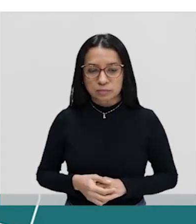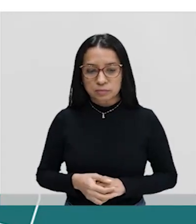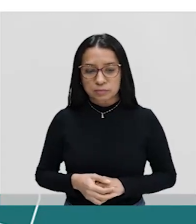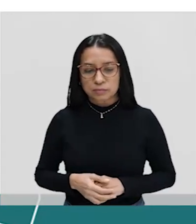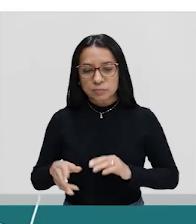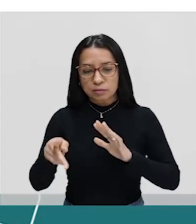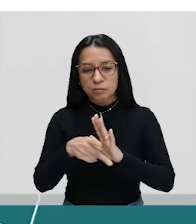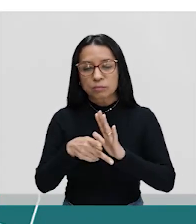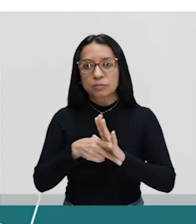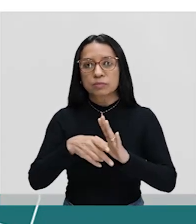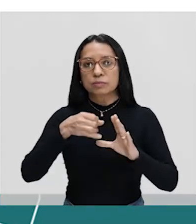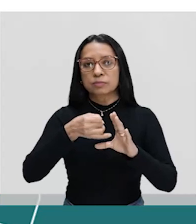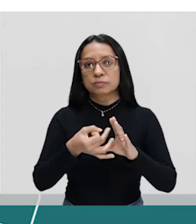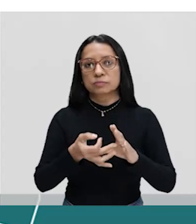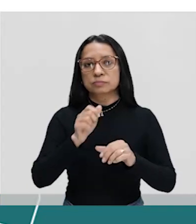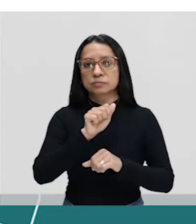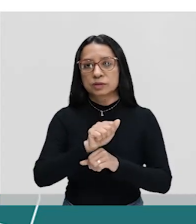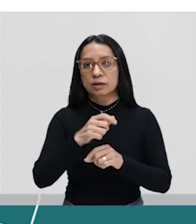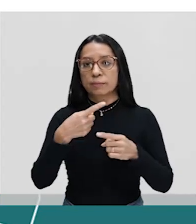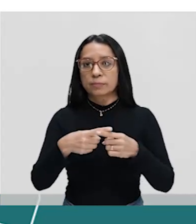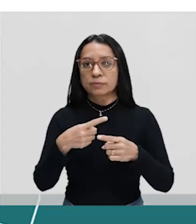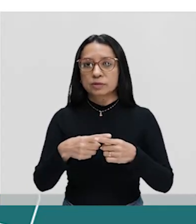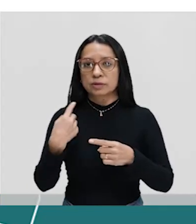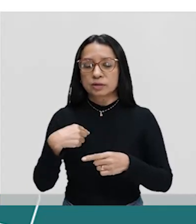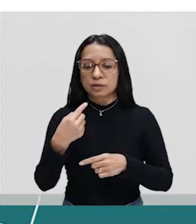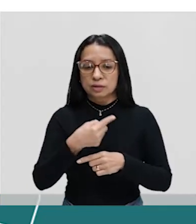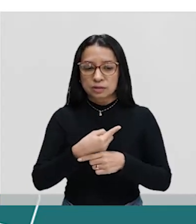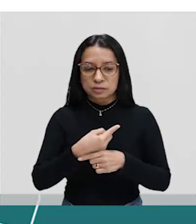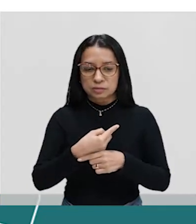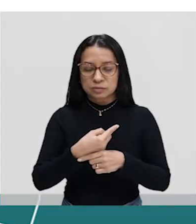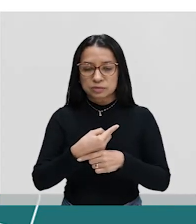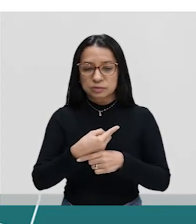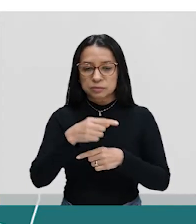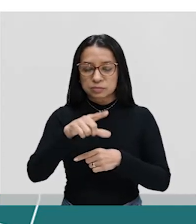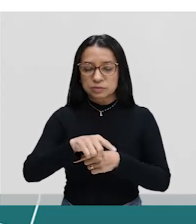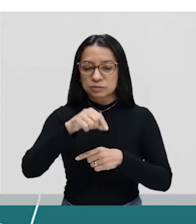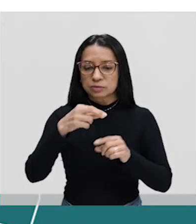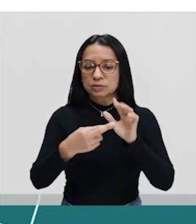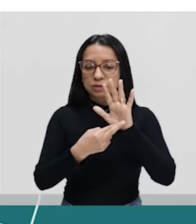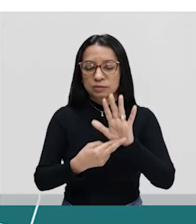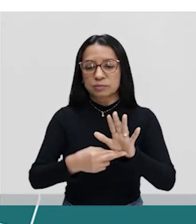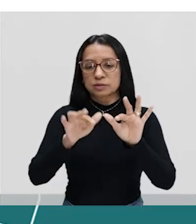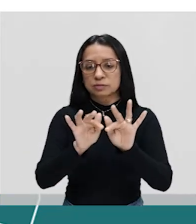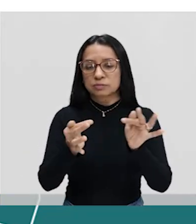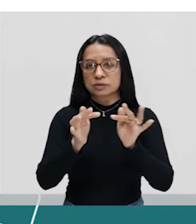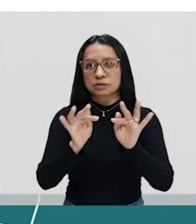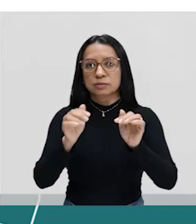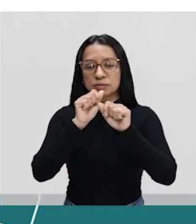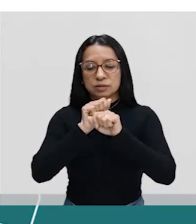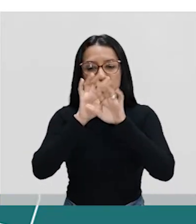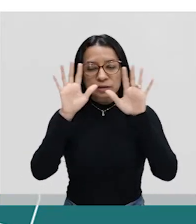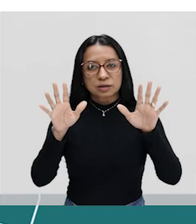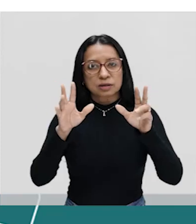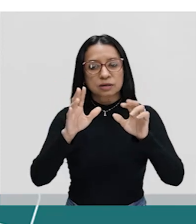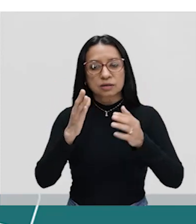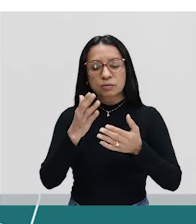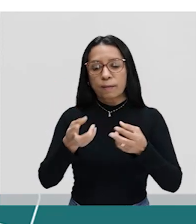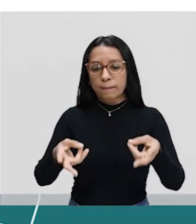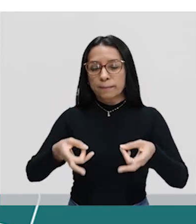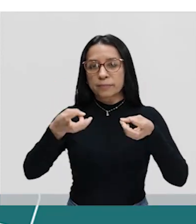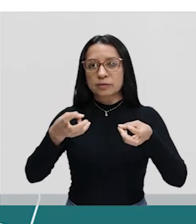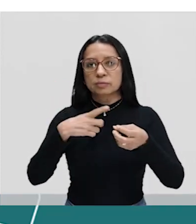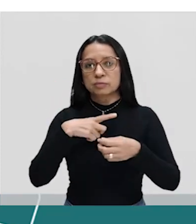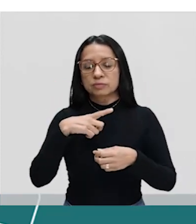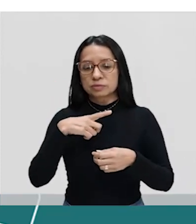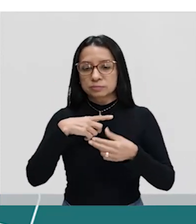o próprio conjunto A, por quê? Porque nós estamos optando pela representação mais simples. E, claro, você acabou de perceber que